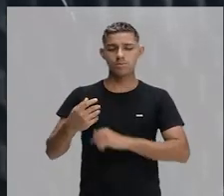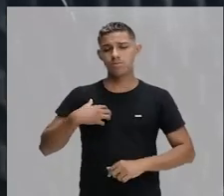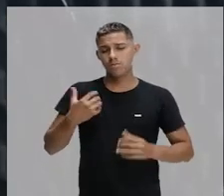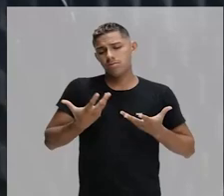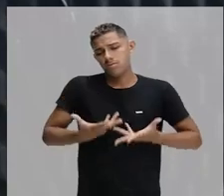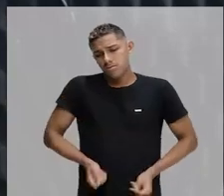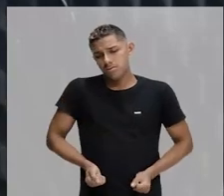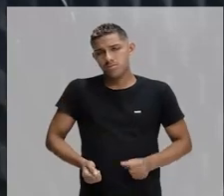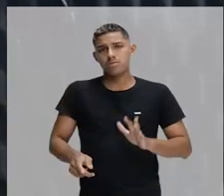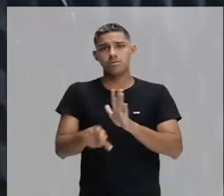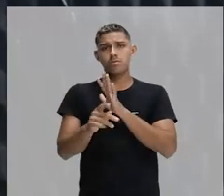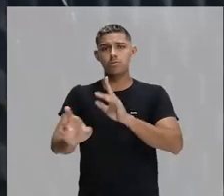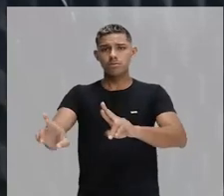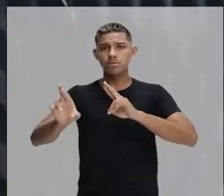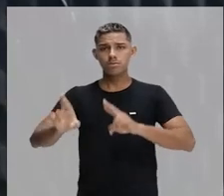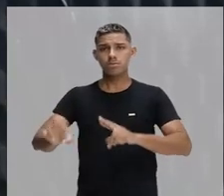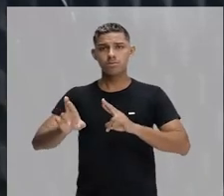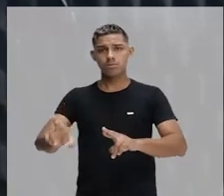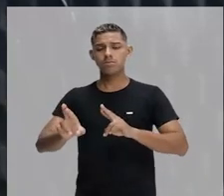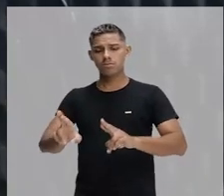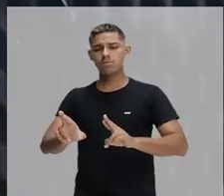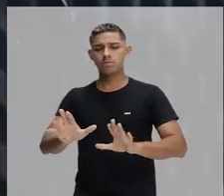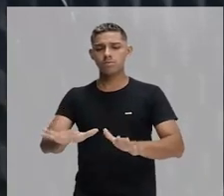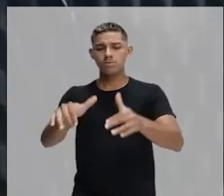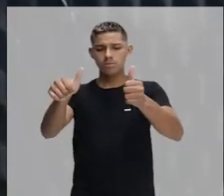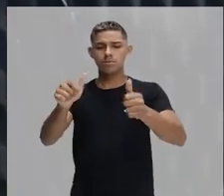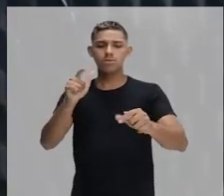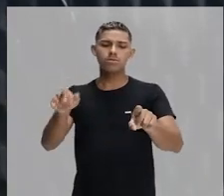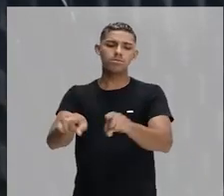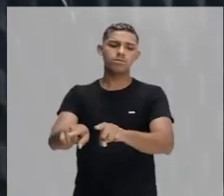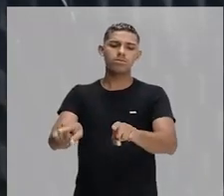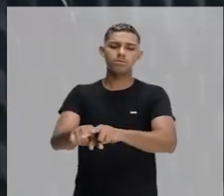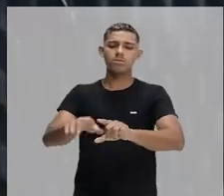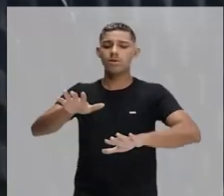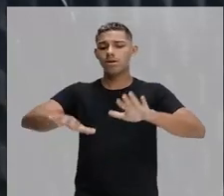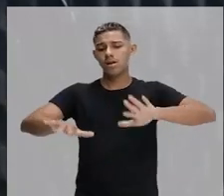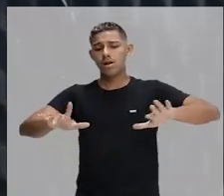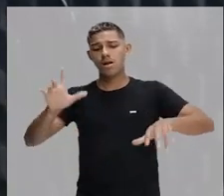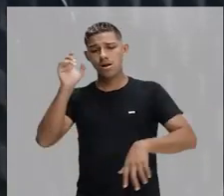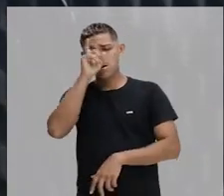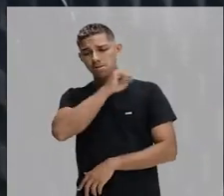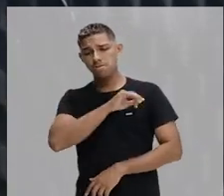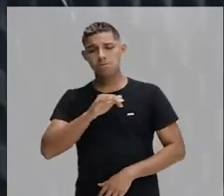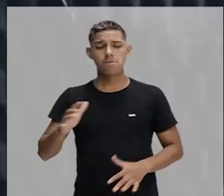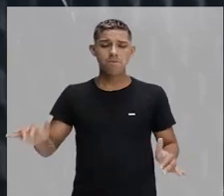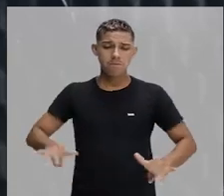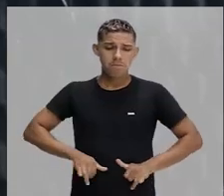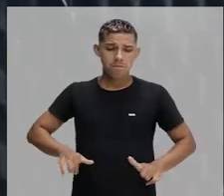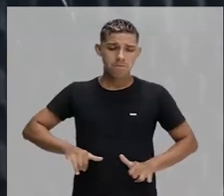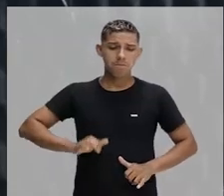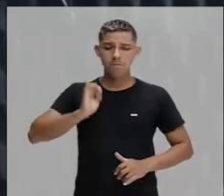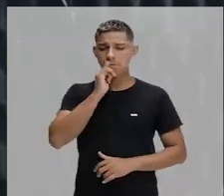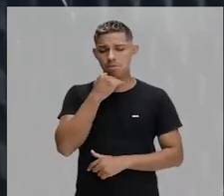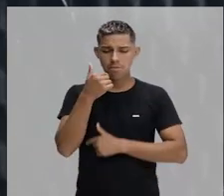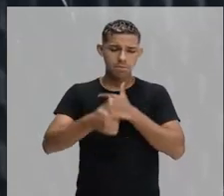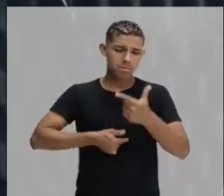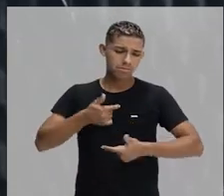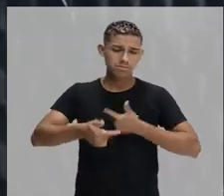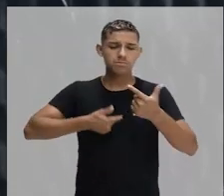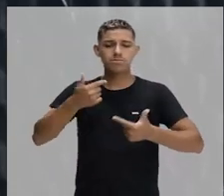cansa. A gente espera, espera, espera que melhore. E aí, tem hora que cai a frustração. Porque a gente tanto luta,